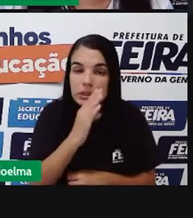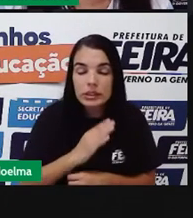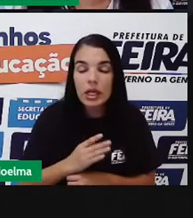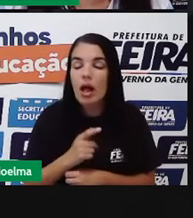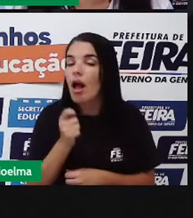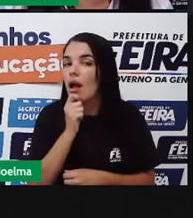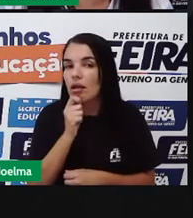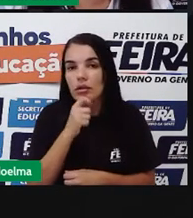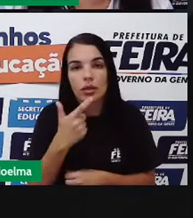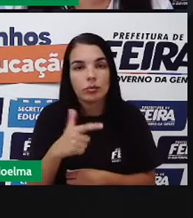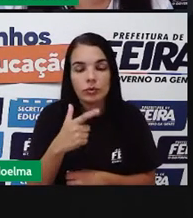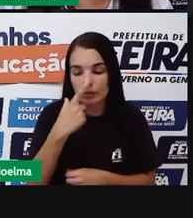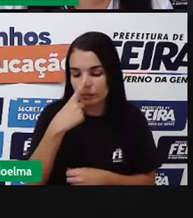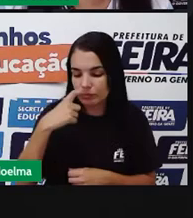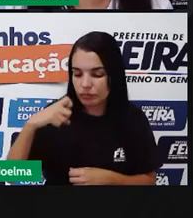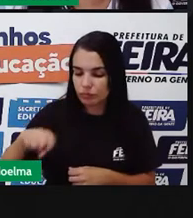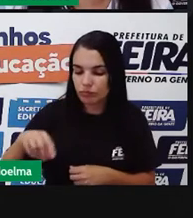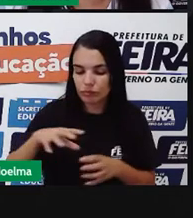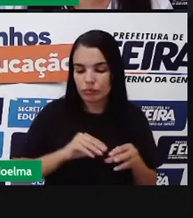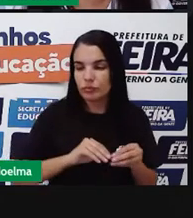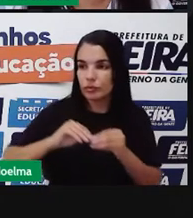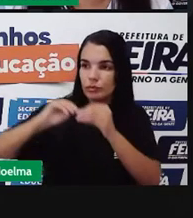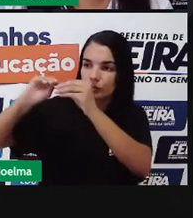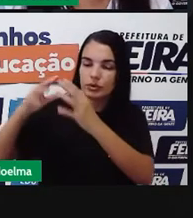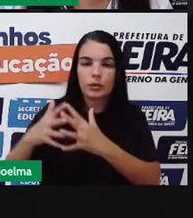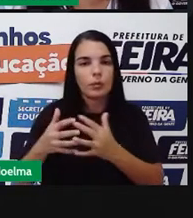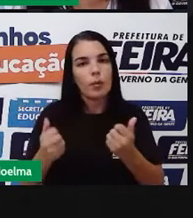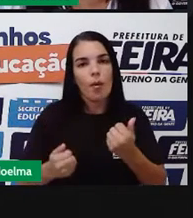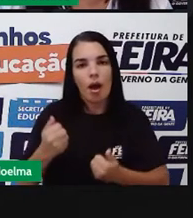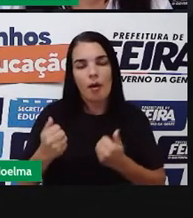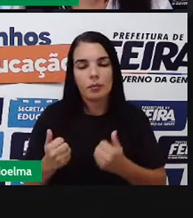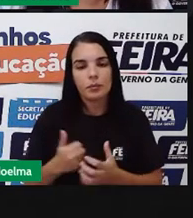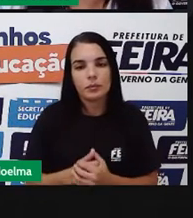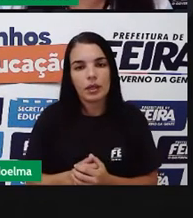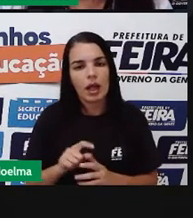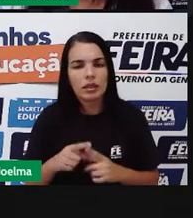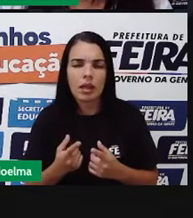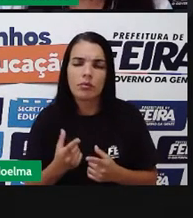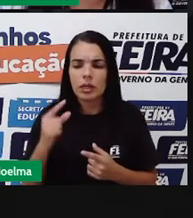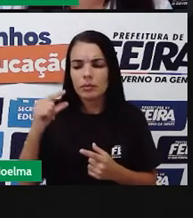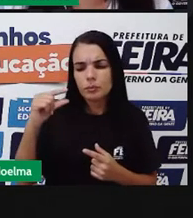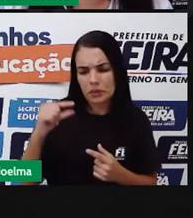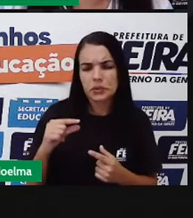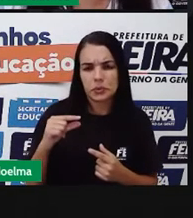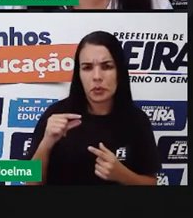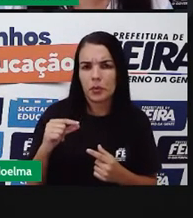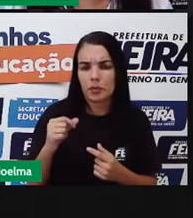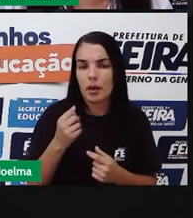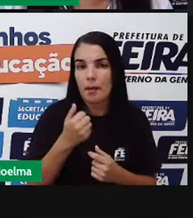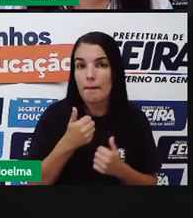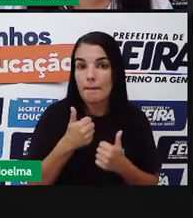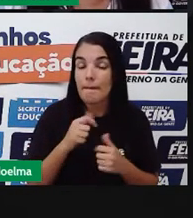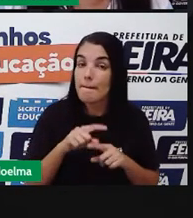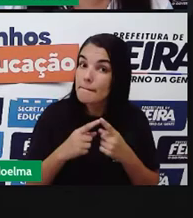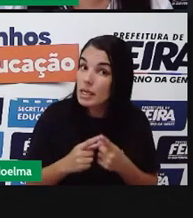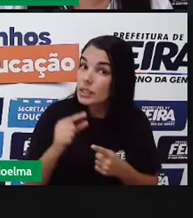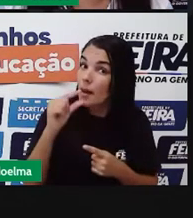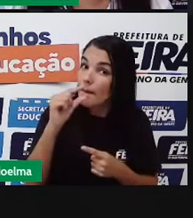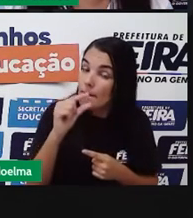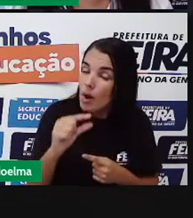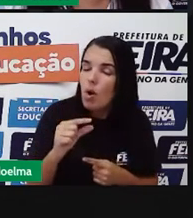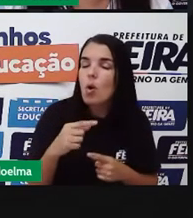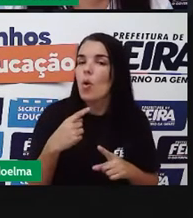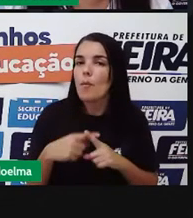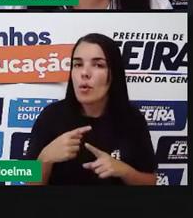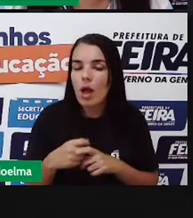ainda não tinham acesso a essa coleta de resíduos. Então, o número abaixou, abaixou. Porém, pouco em relação à